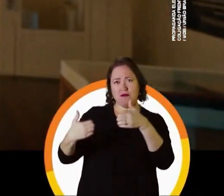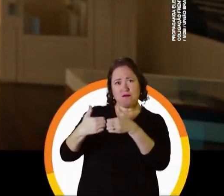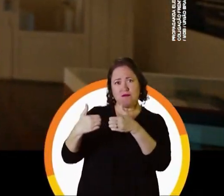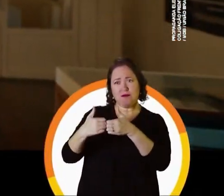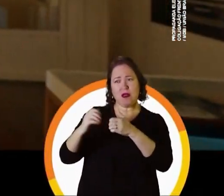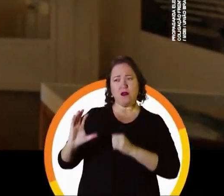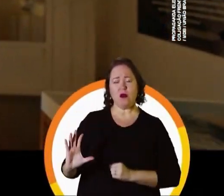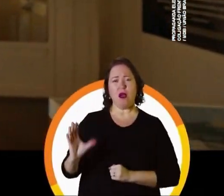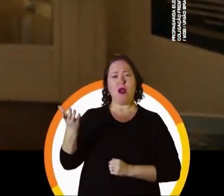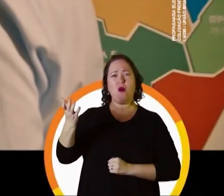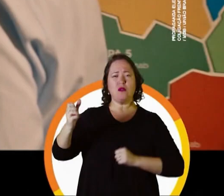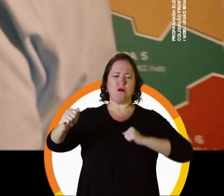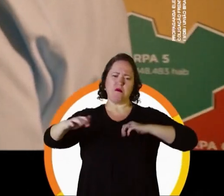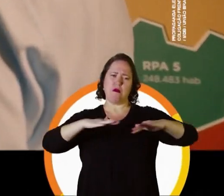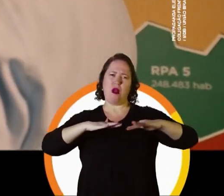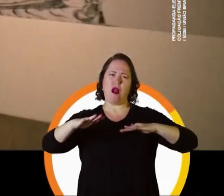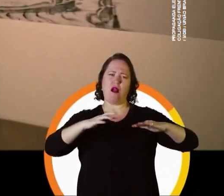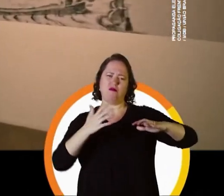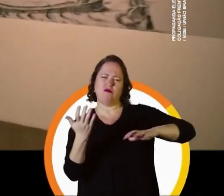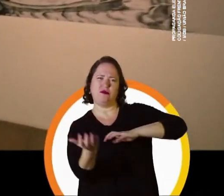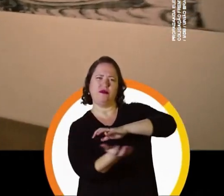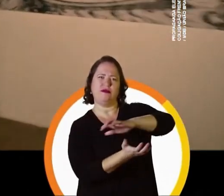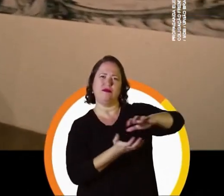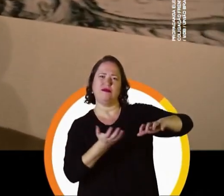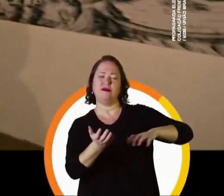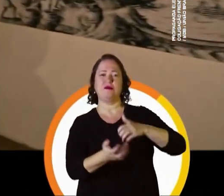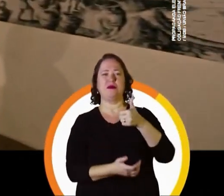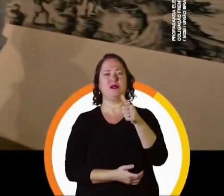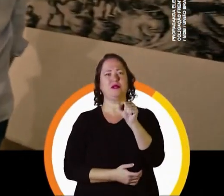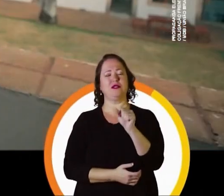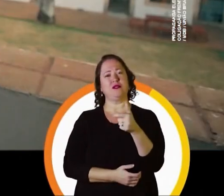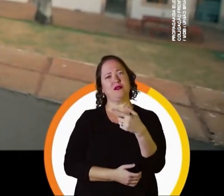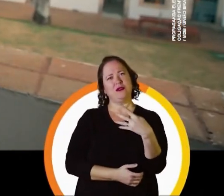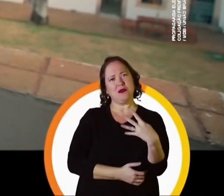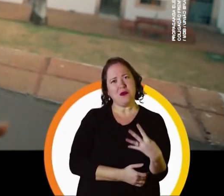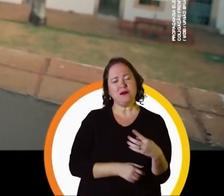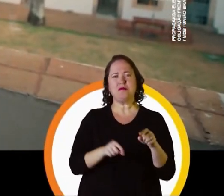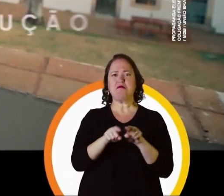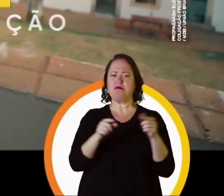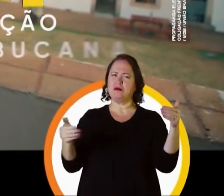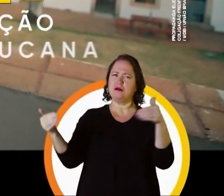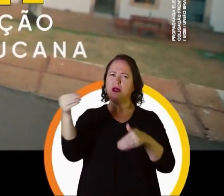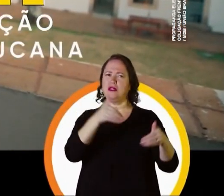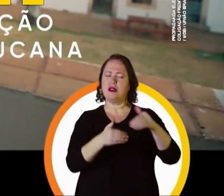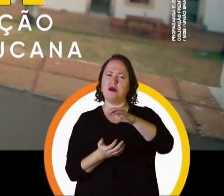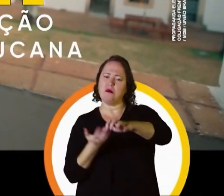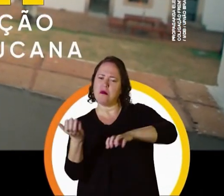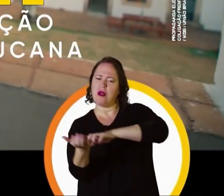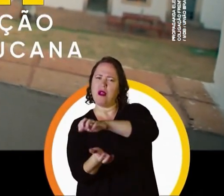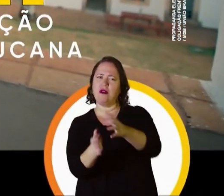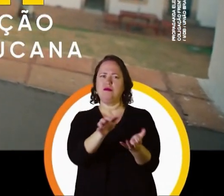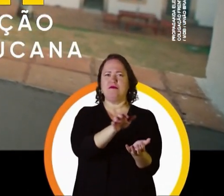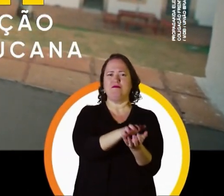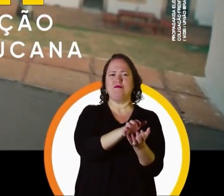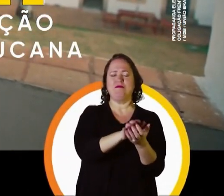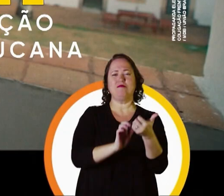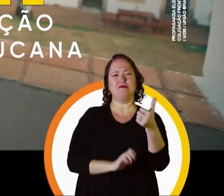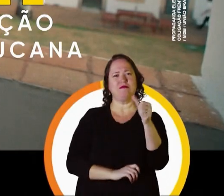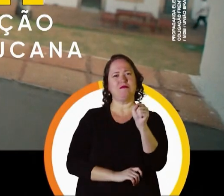pertinho que alguns dos líderes da Confederação do Equador de 1824 e que também participaram da Revolução Pernambucana de